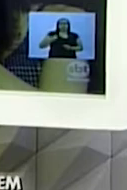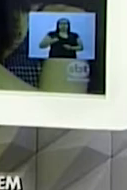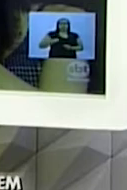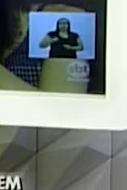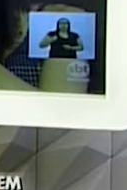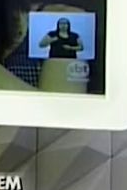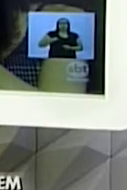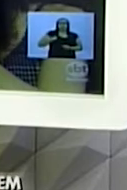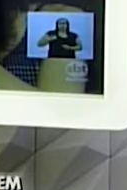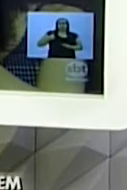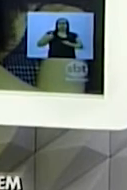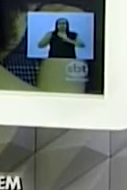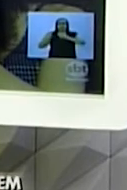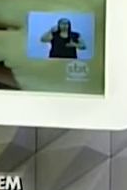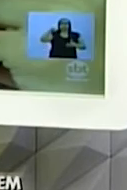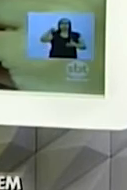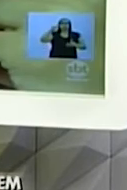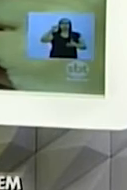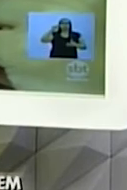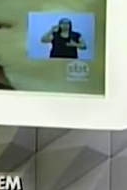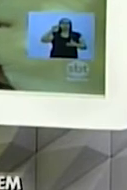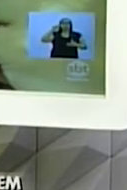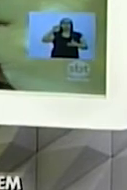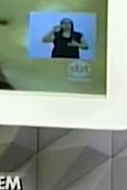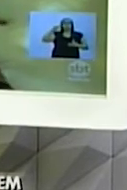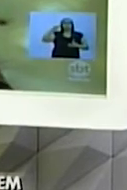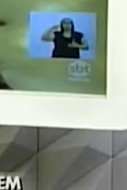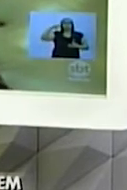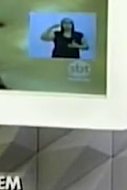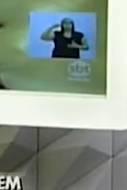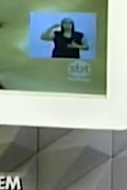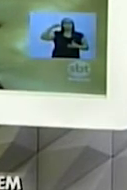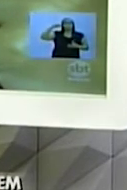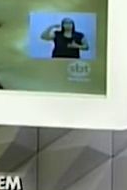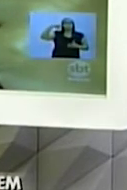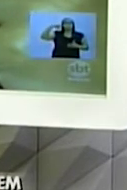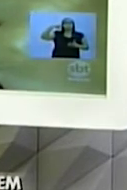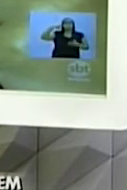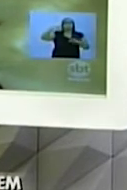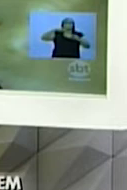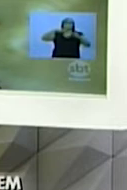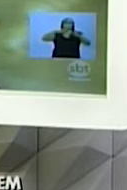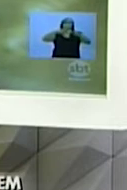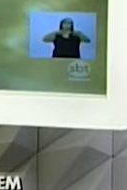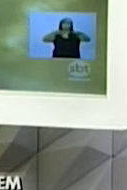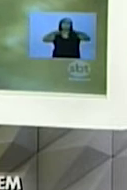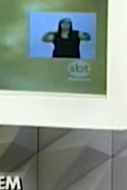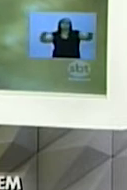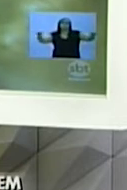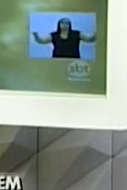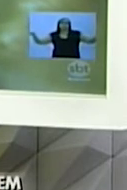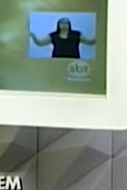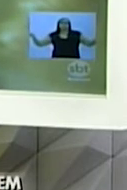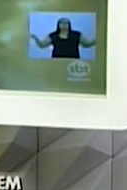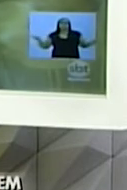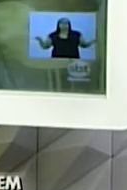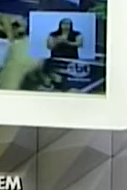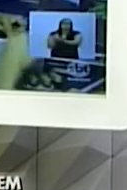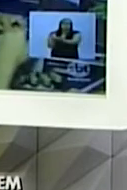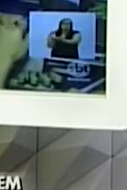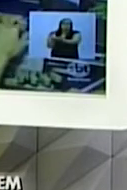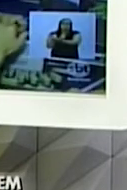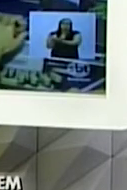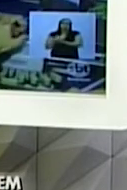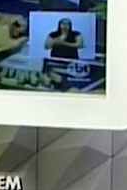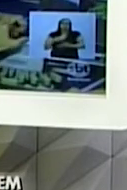muito pouco e corre o risco de perder completamente a visão. Mas, com uma ajuda especial, ela é